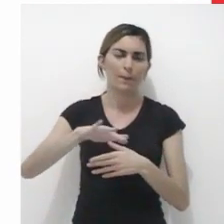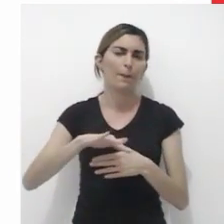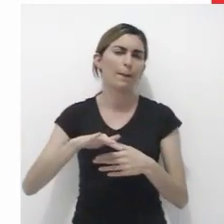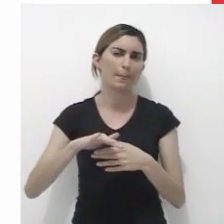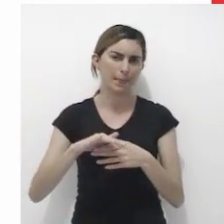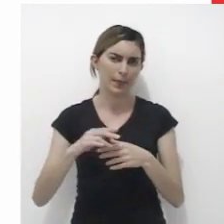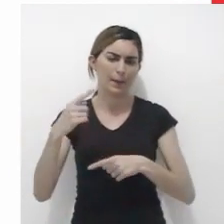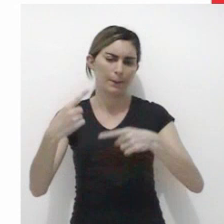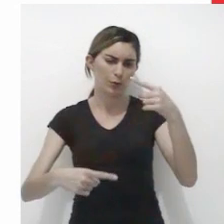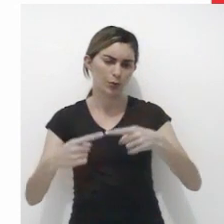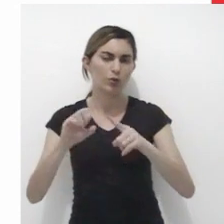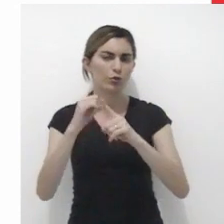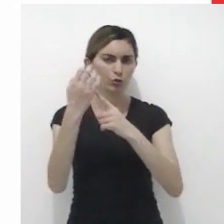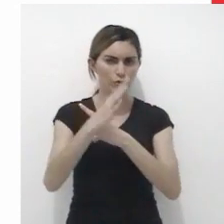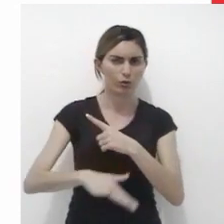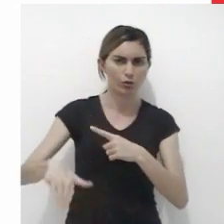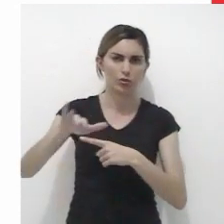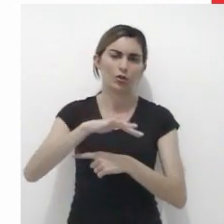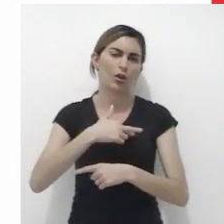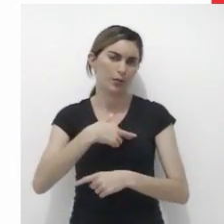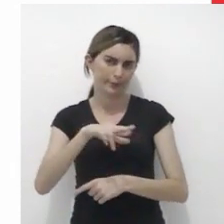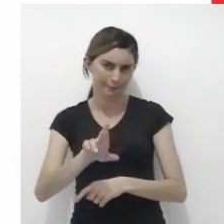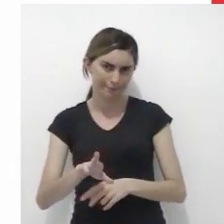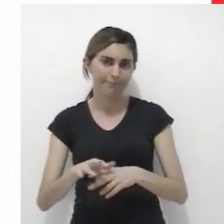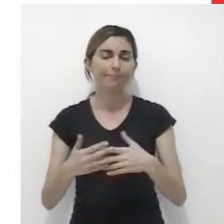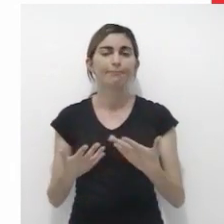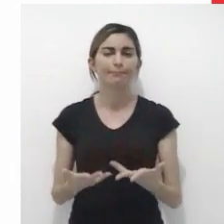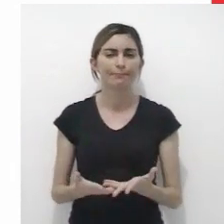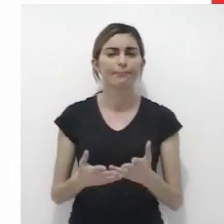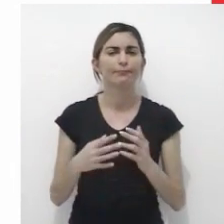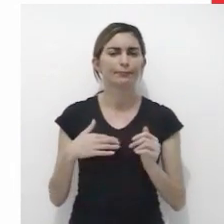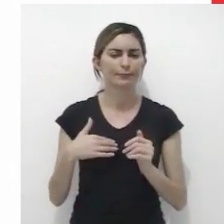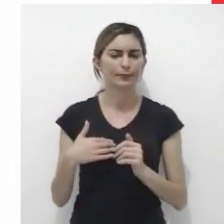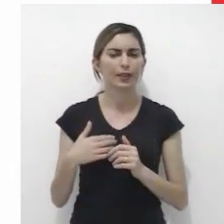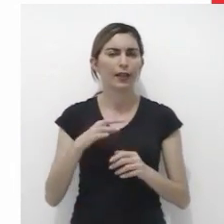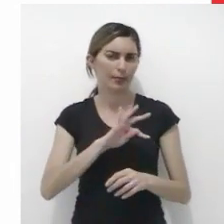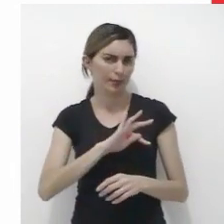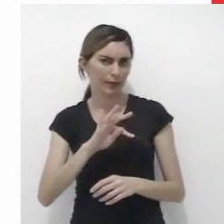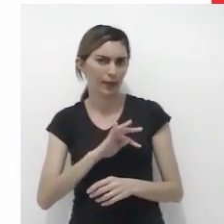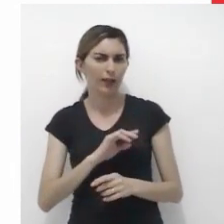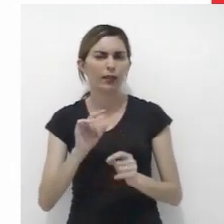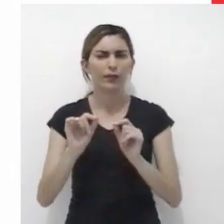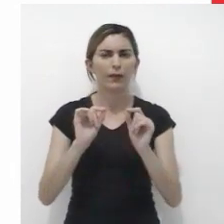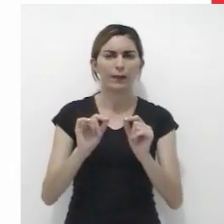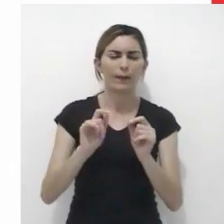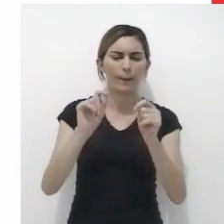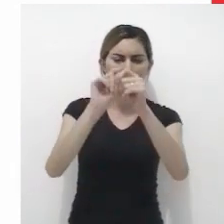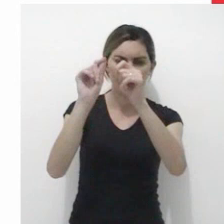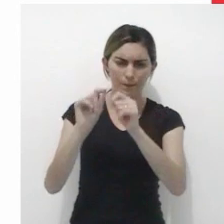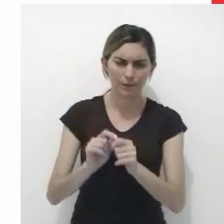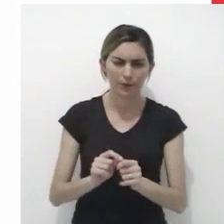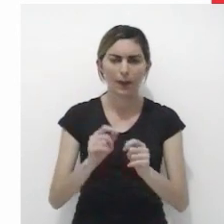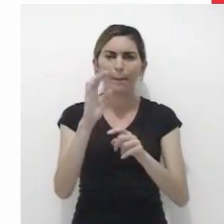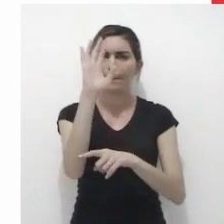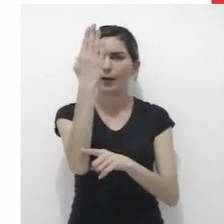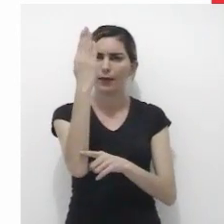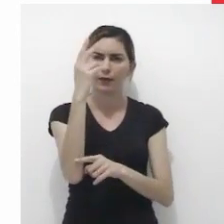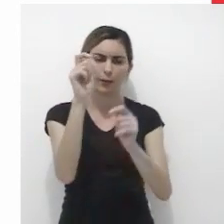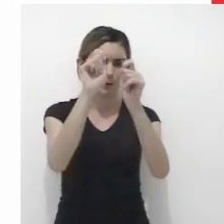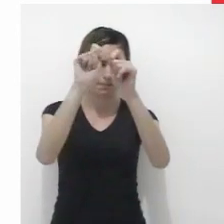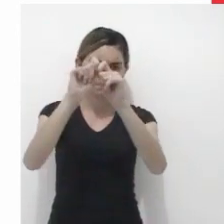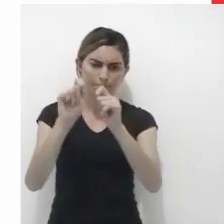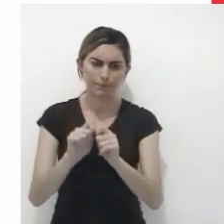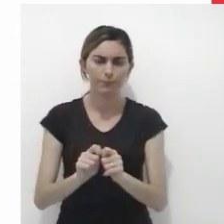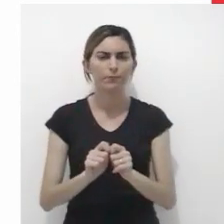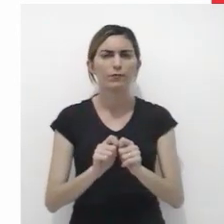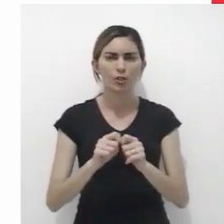religiosas, políticas, sociais e até eróticas. A técnica consiste em talhar um pedaço de madeira